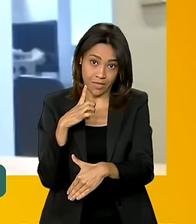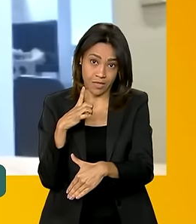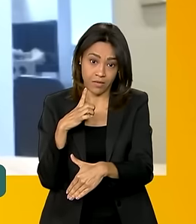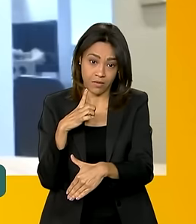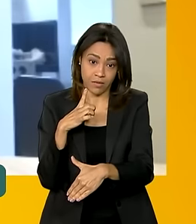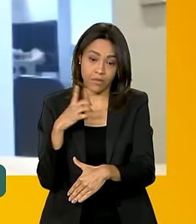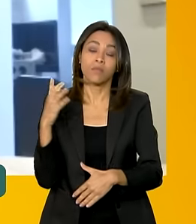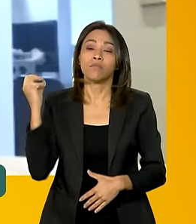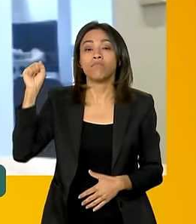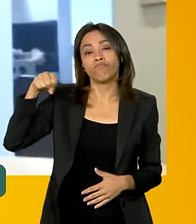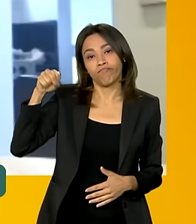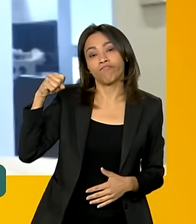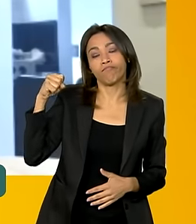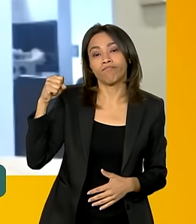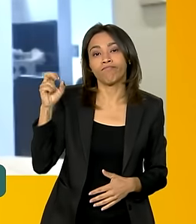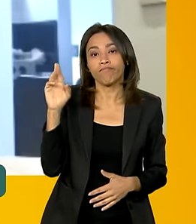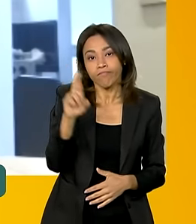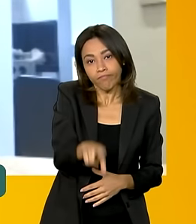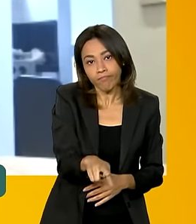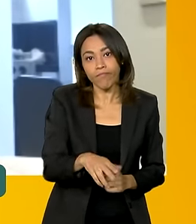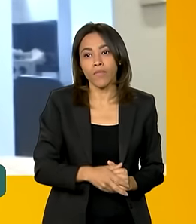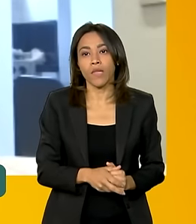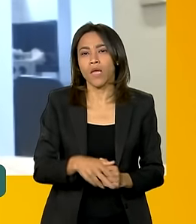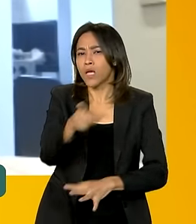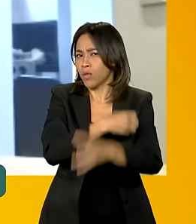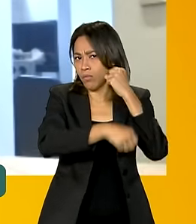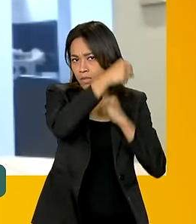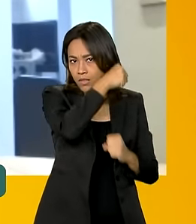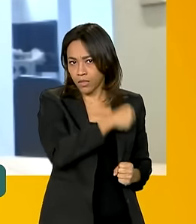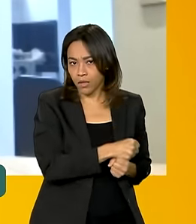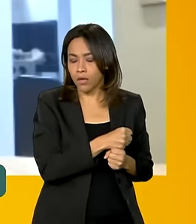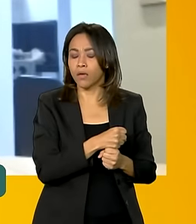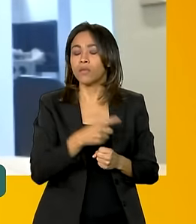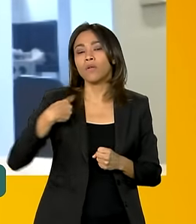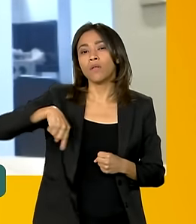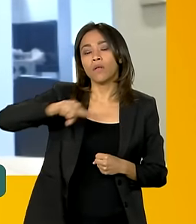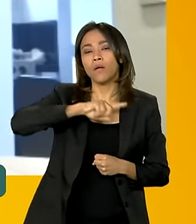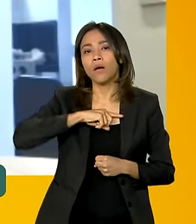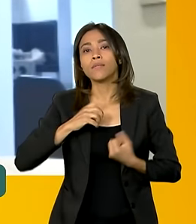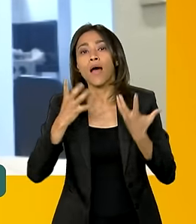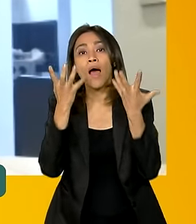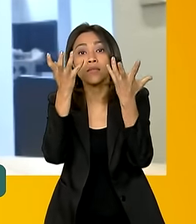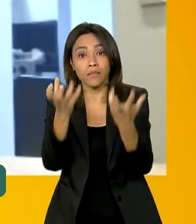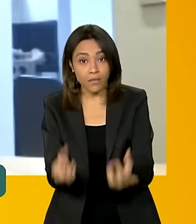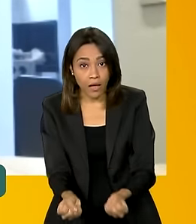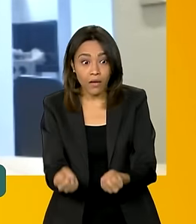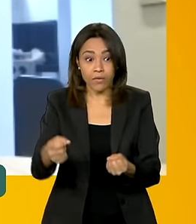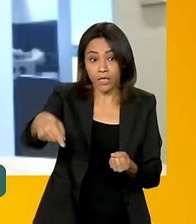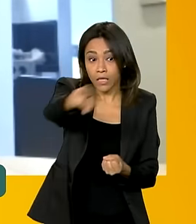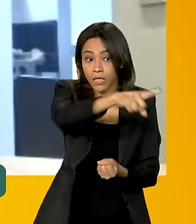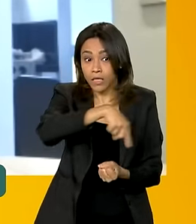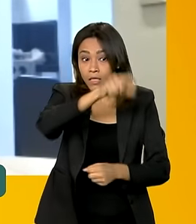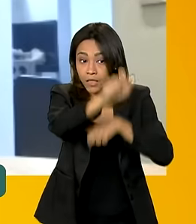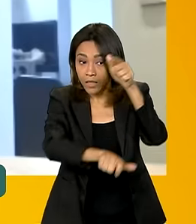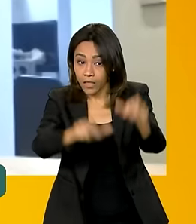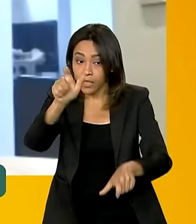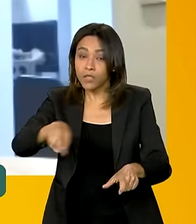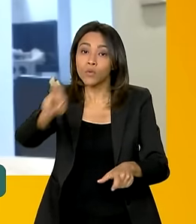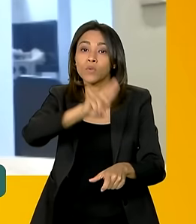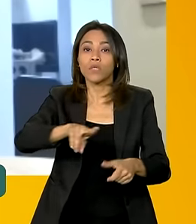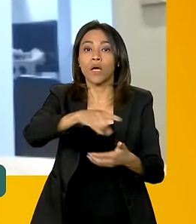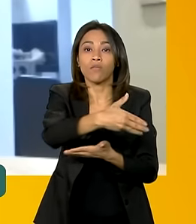Sim. Até o ano passado, a gente aceitava que os participantes utilizassem o boletim de